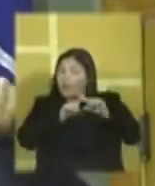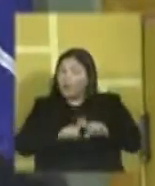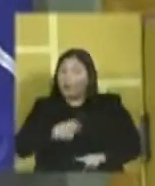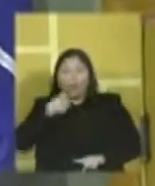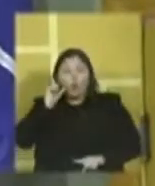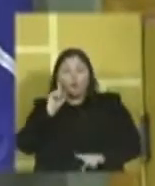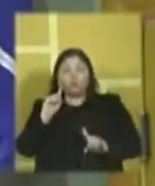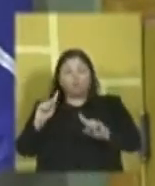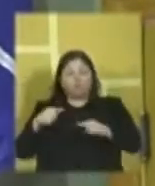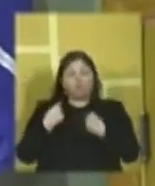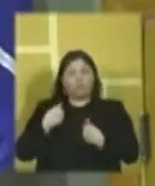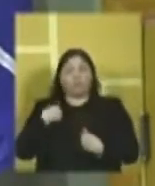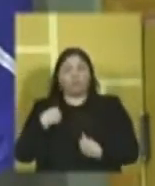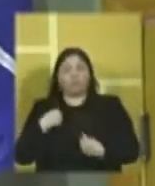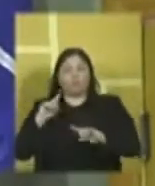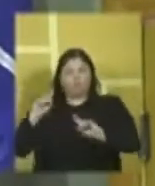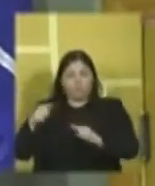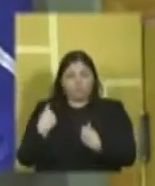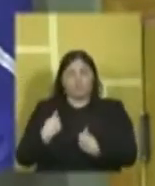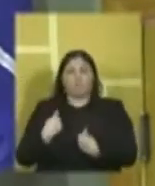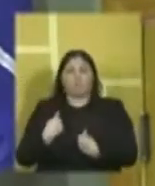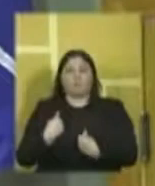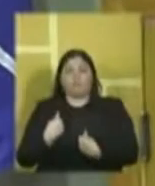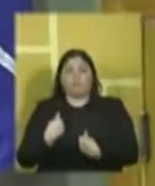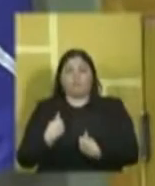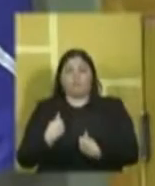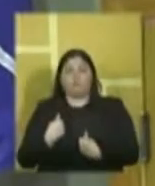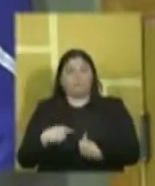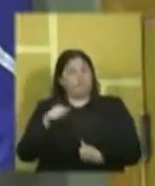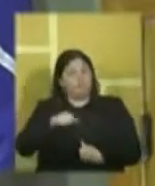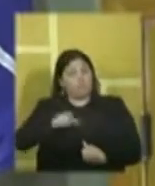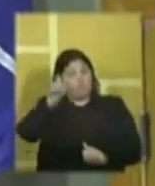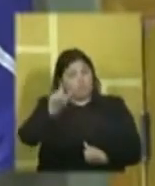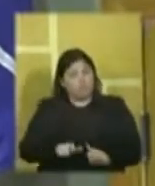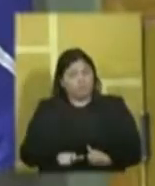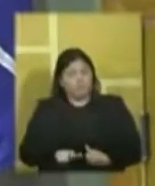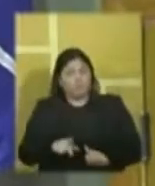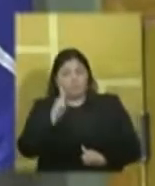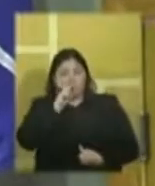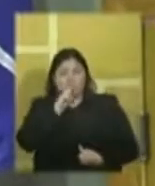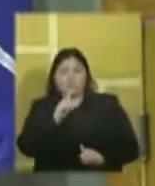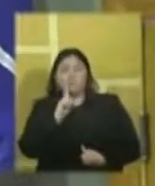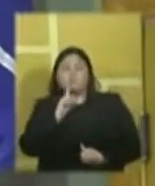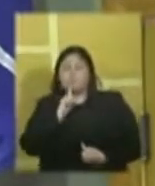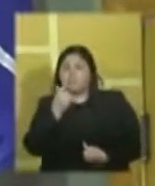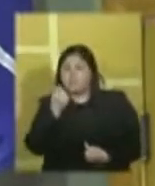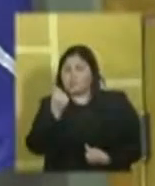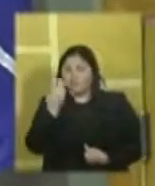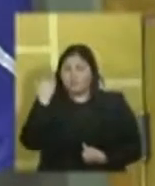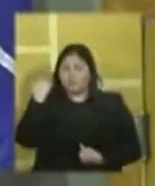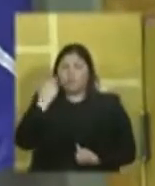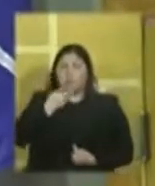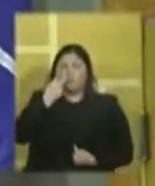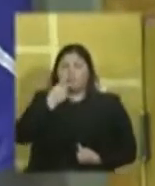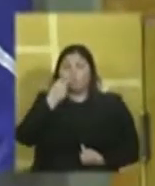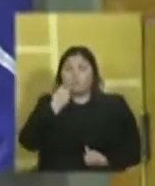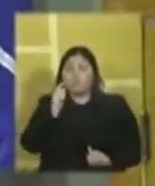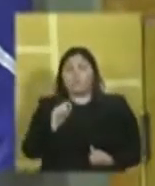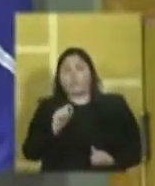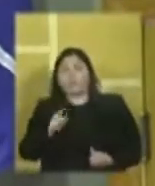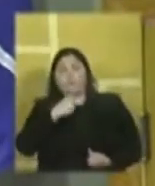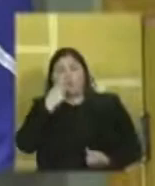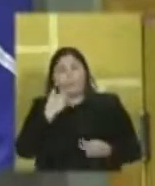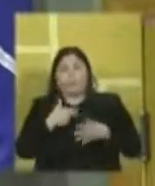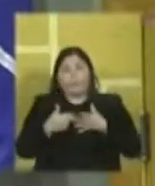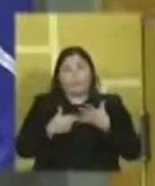tribuna desafiar eu. Foi desafiar. E Vossa Excelência, se não me engano, foi dia 6, se não me engano, que falou aí, que falou isso,